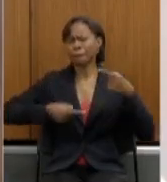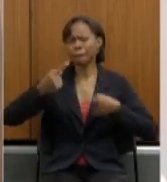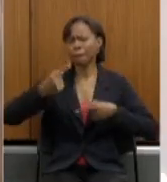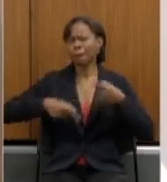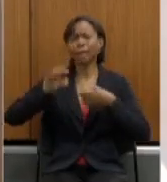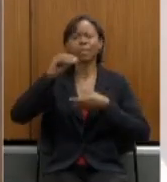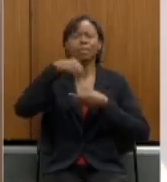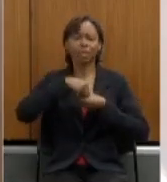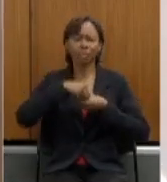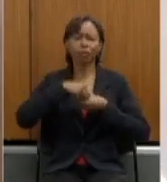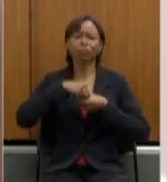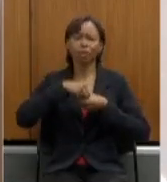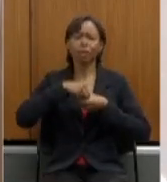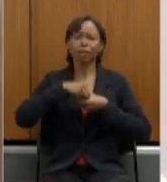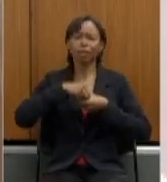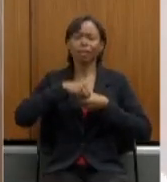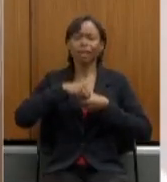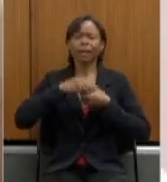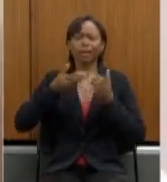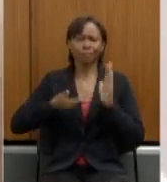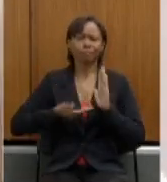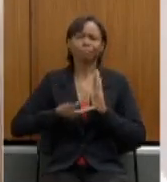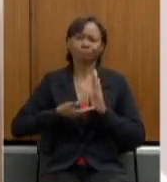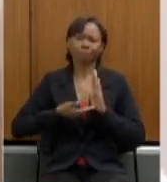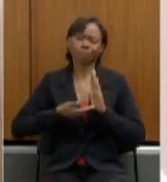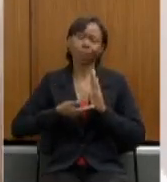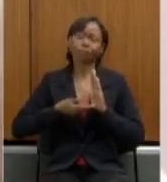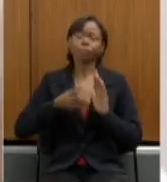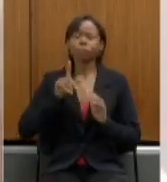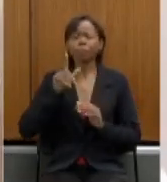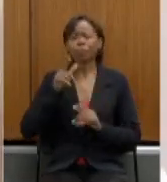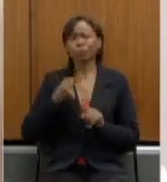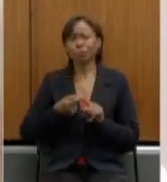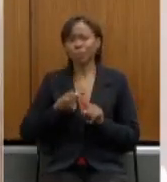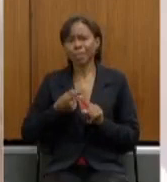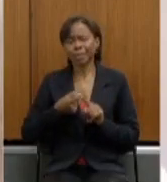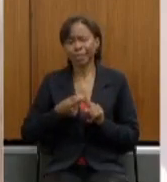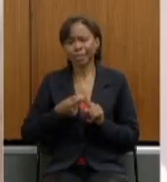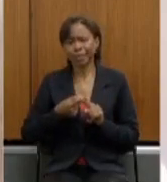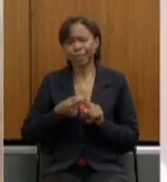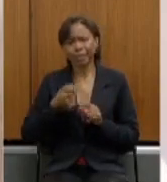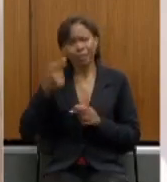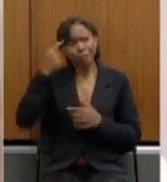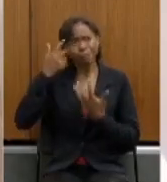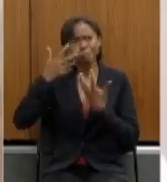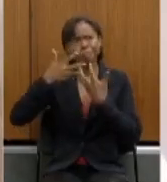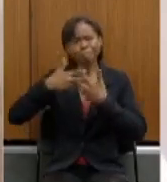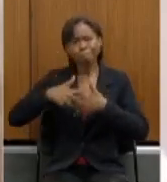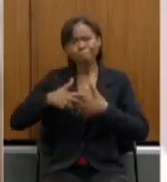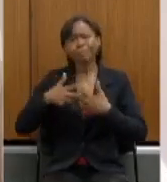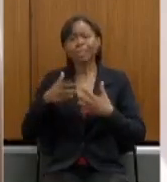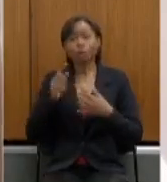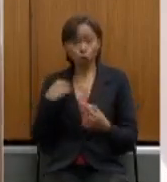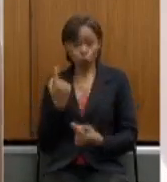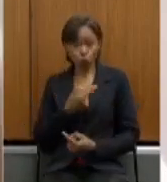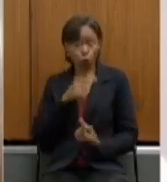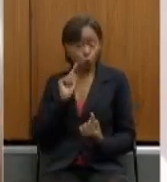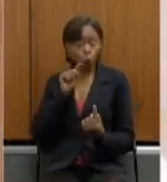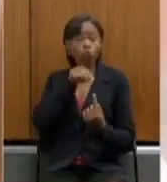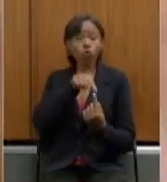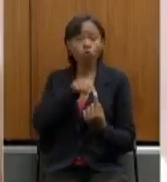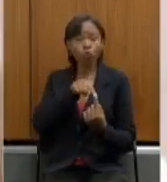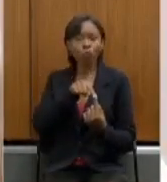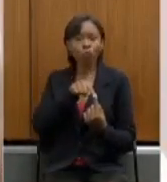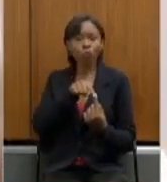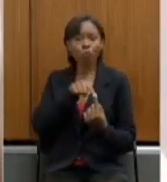da, da Câmara Federal, a ideia é a seguinte, quanto a nossa, o nosso objetivo último,